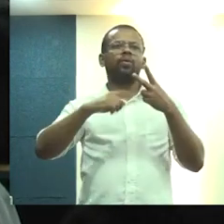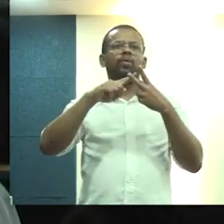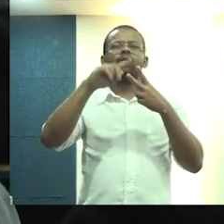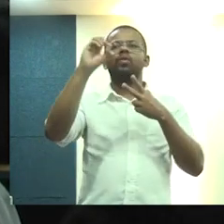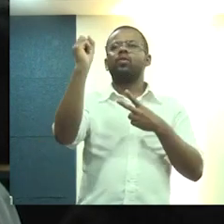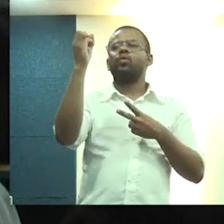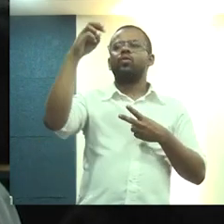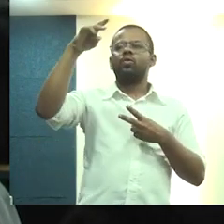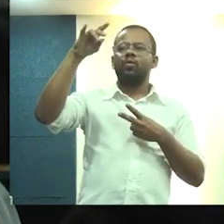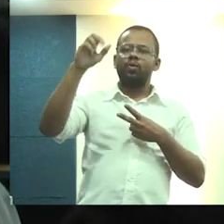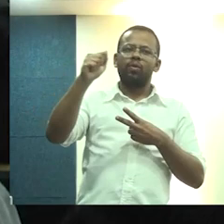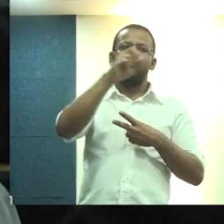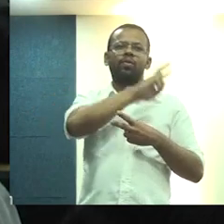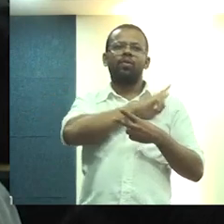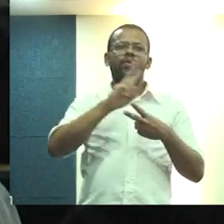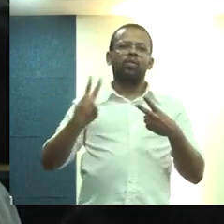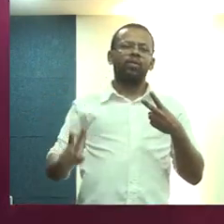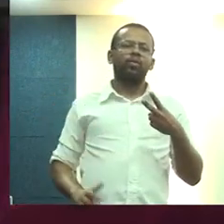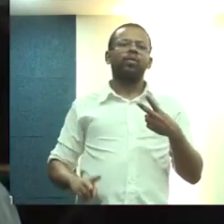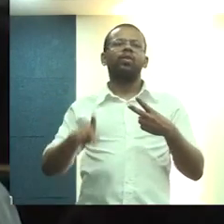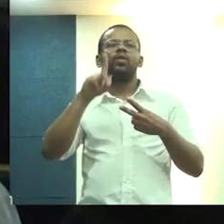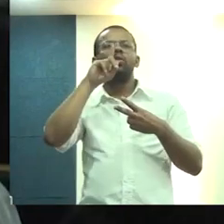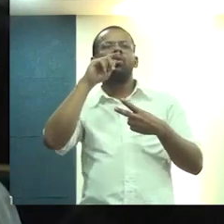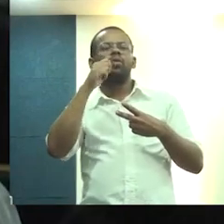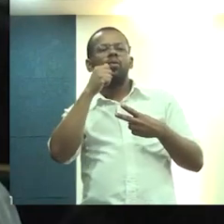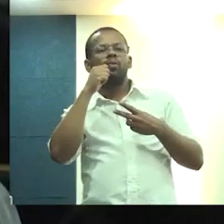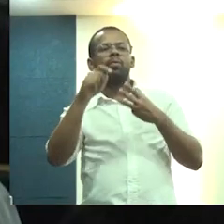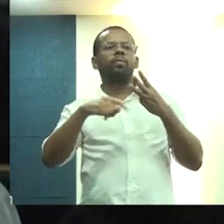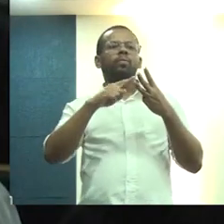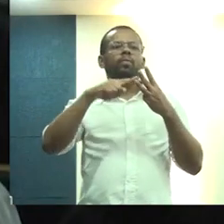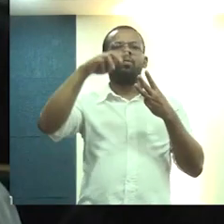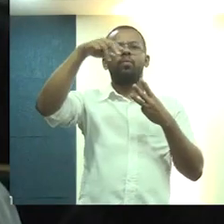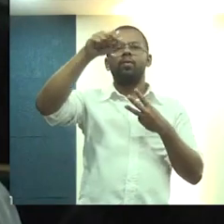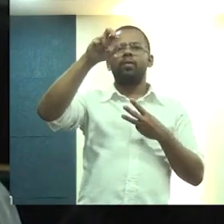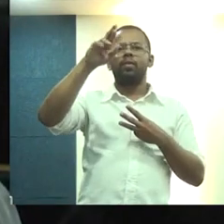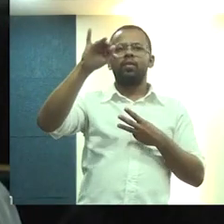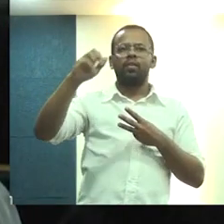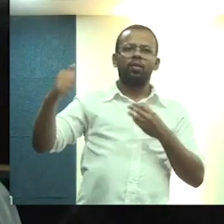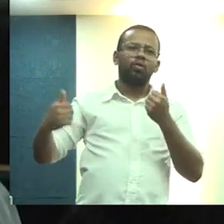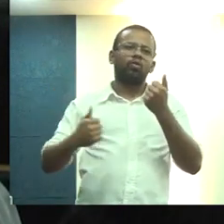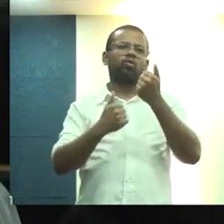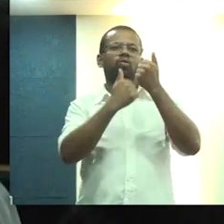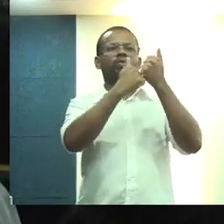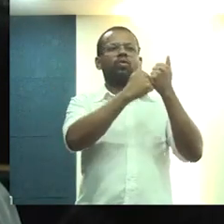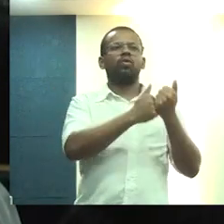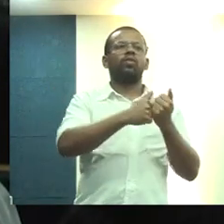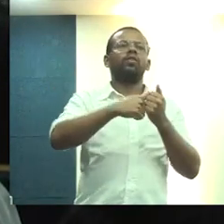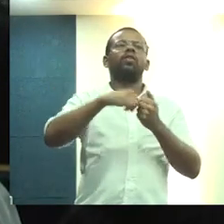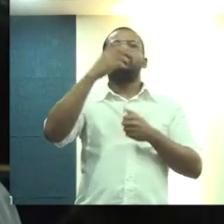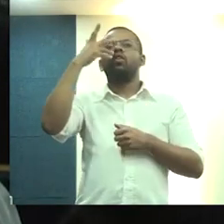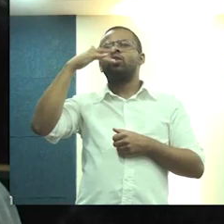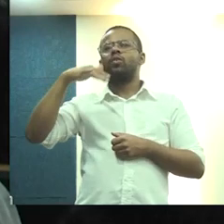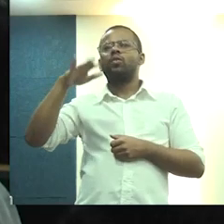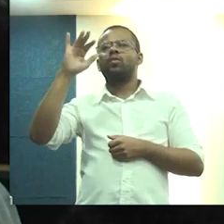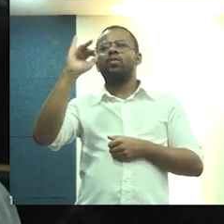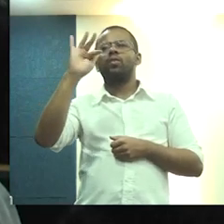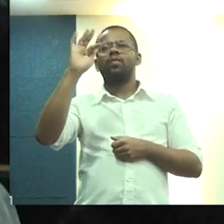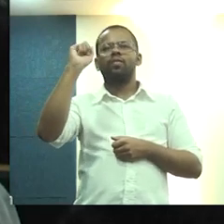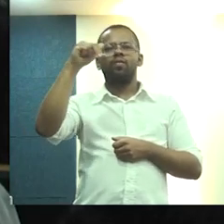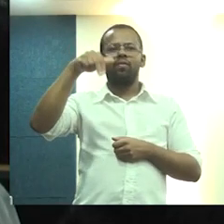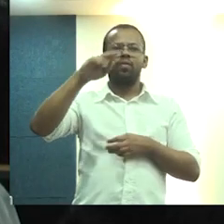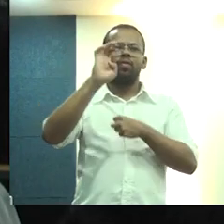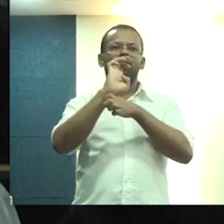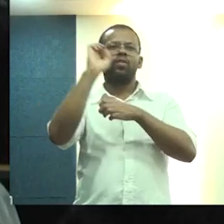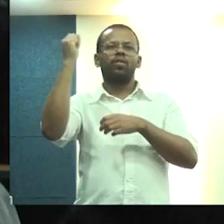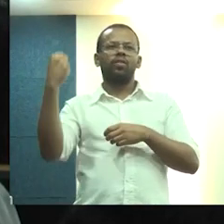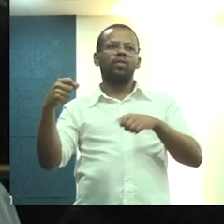vereadora de Aracaju. A senhora Maíra Campos, superintendente do IFAM Sergipe. O senhor